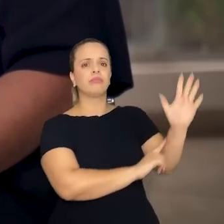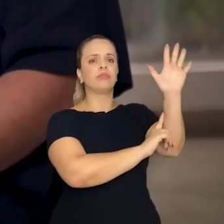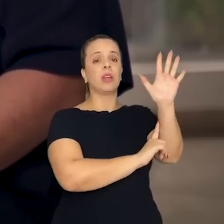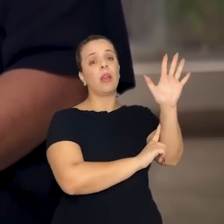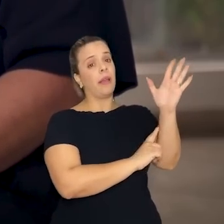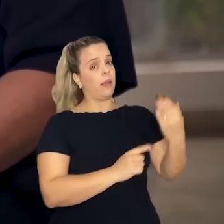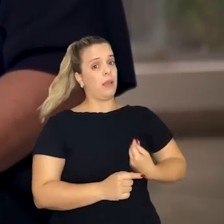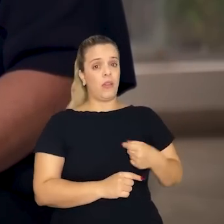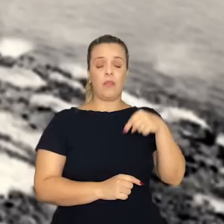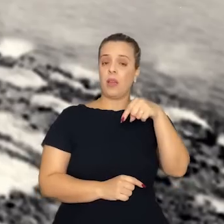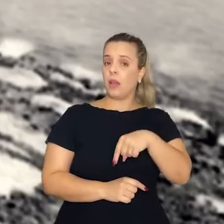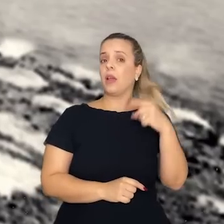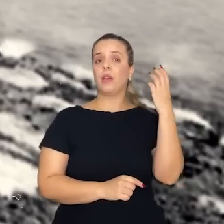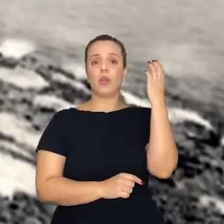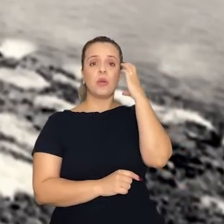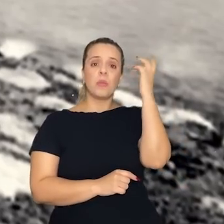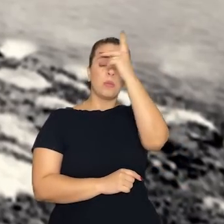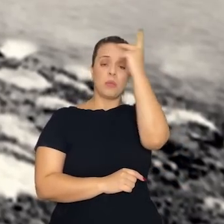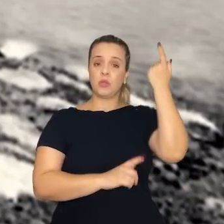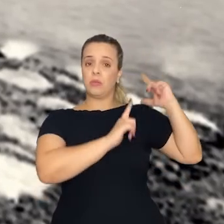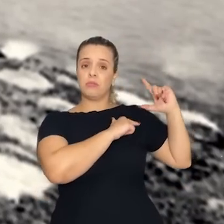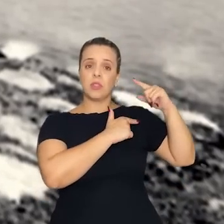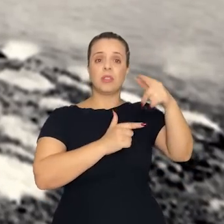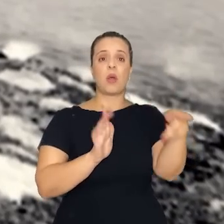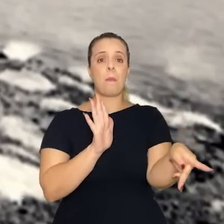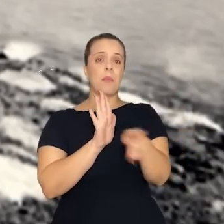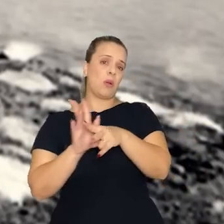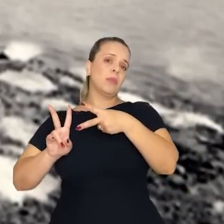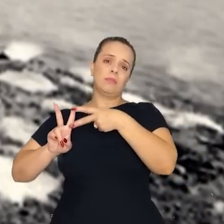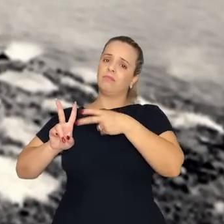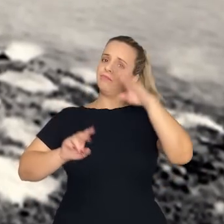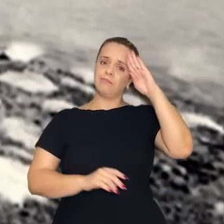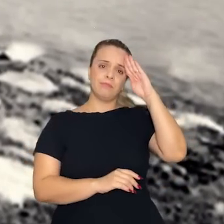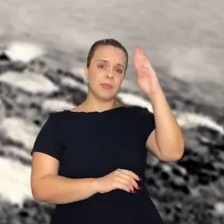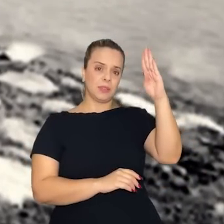população com tradições indígenas, principalmente indígenas.